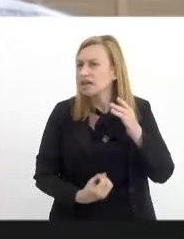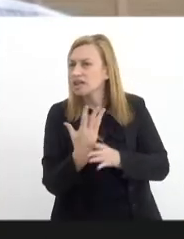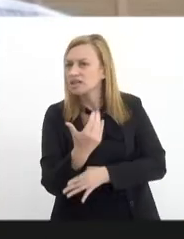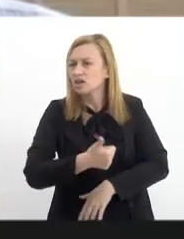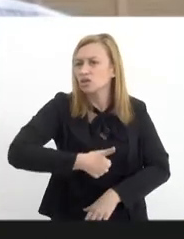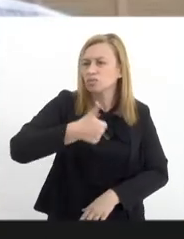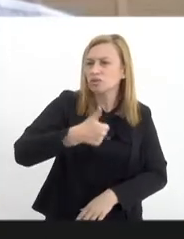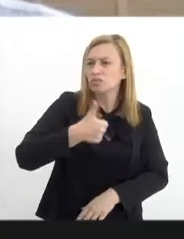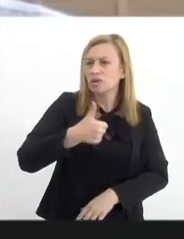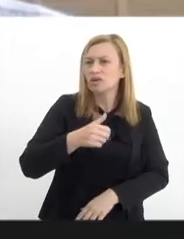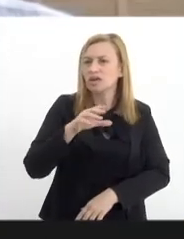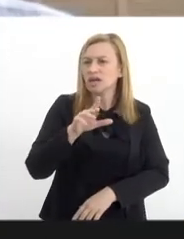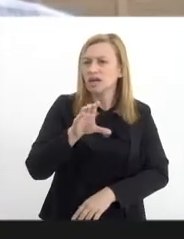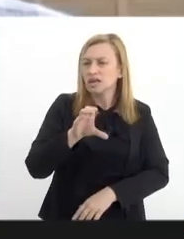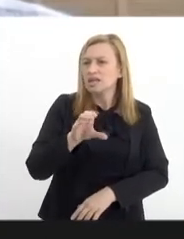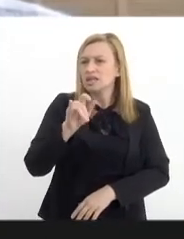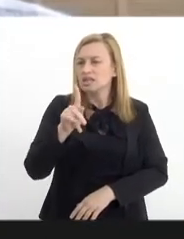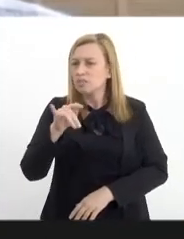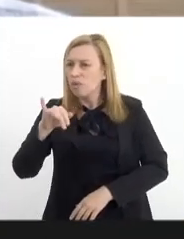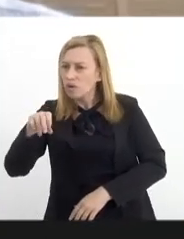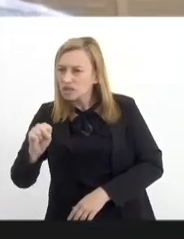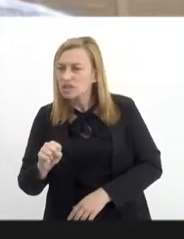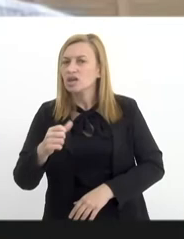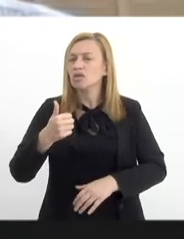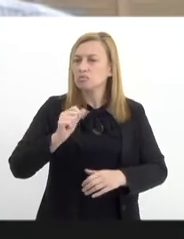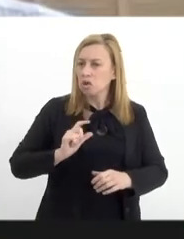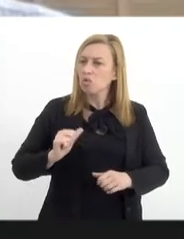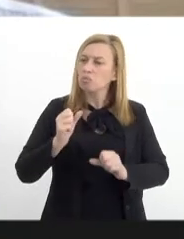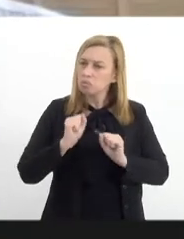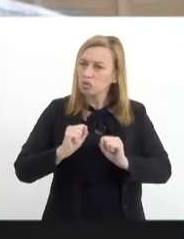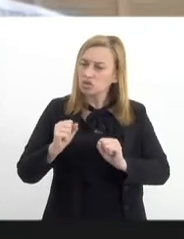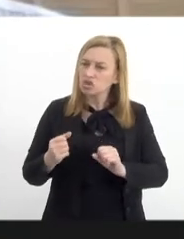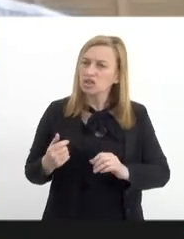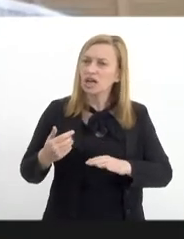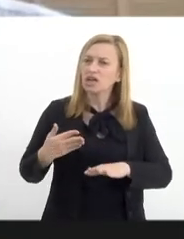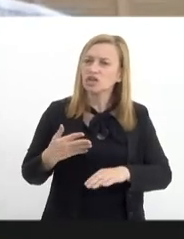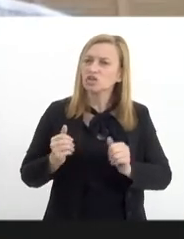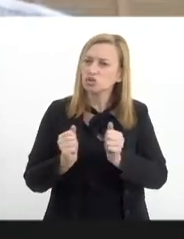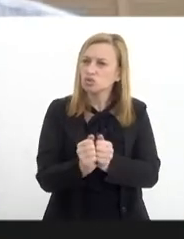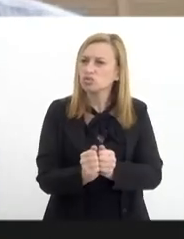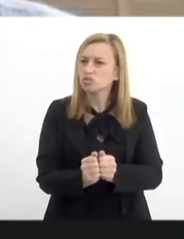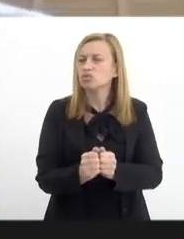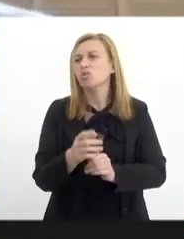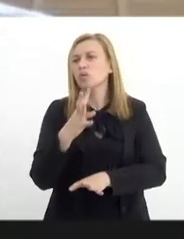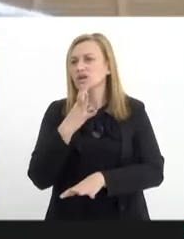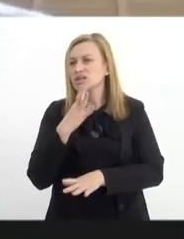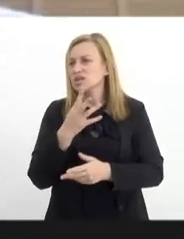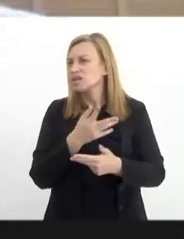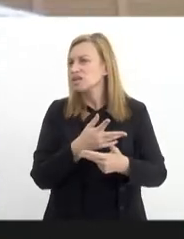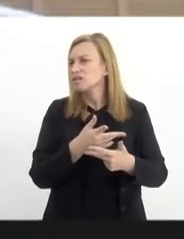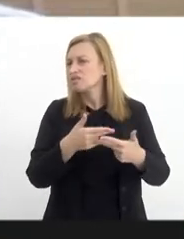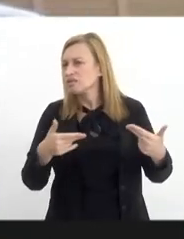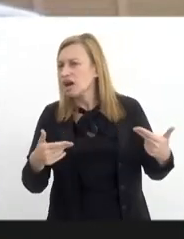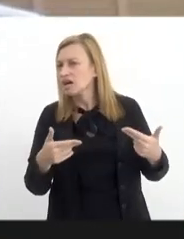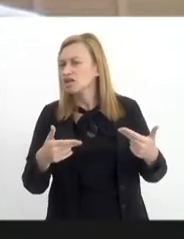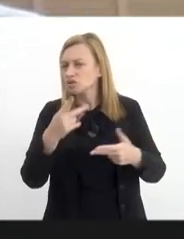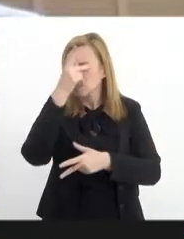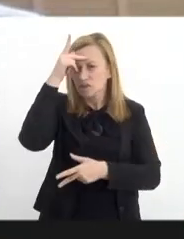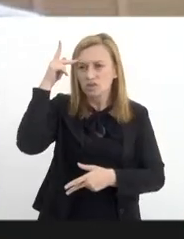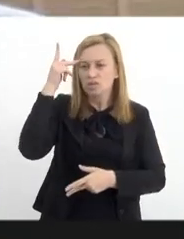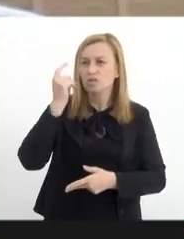do primeiro simpósio, eu pude participar em 2019, conheci a Anne, tive alguns interlocutores